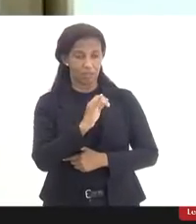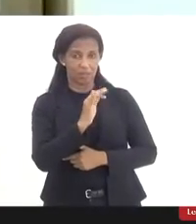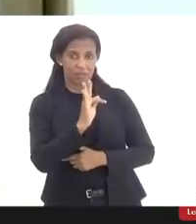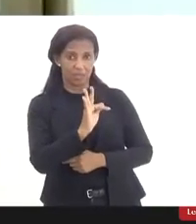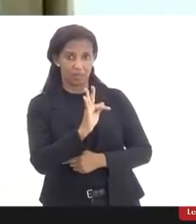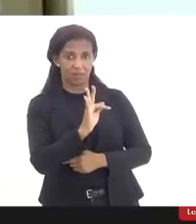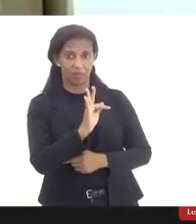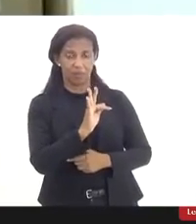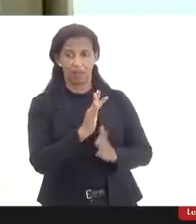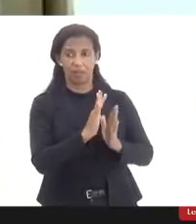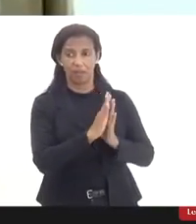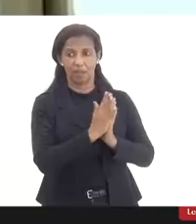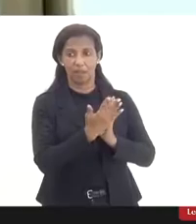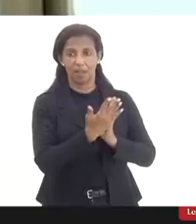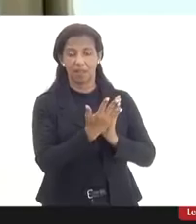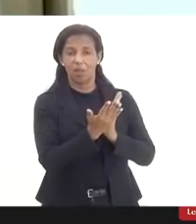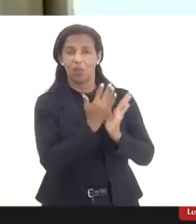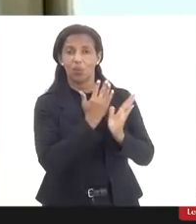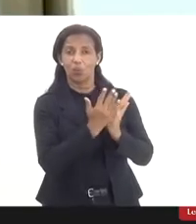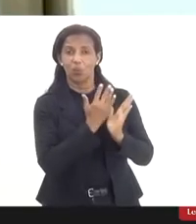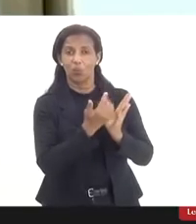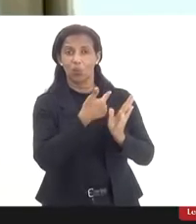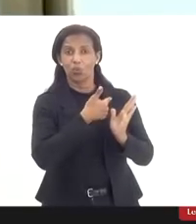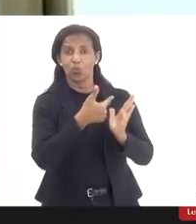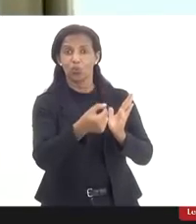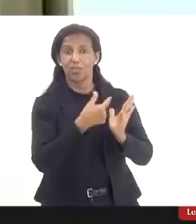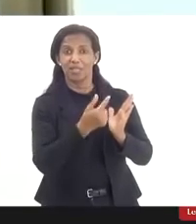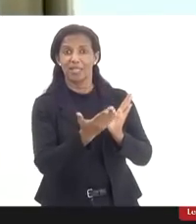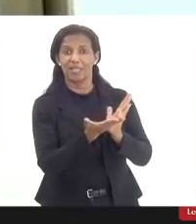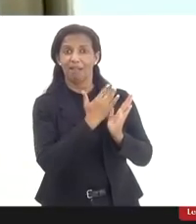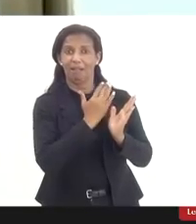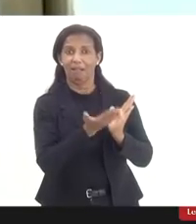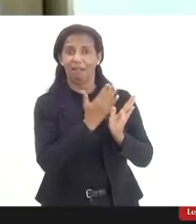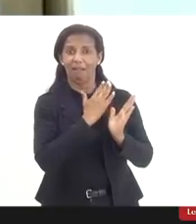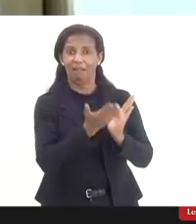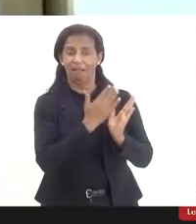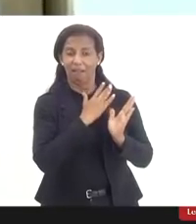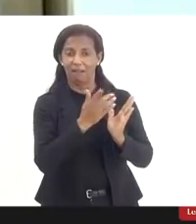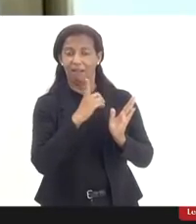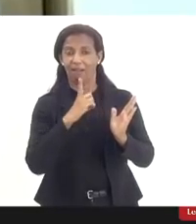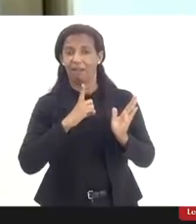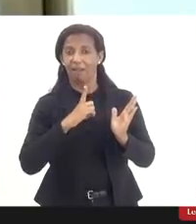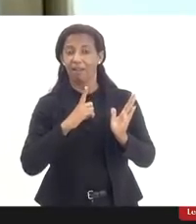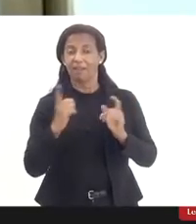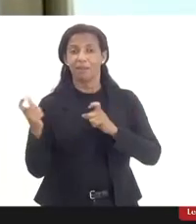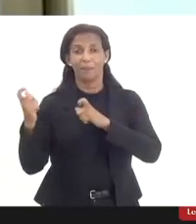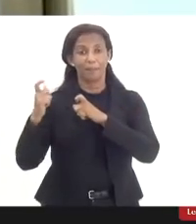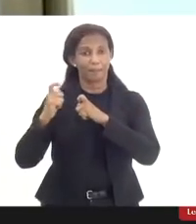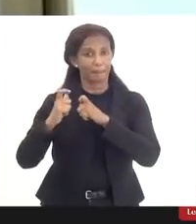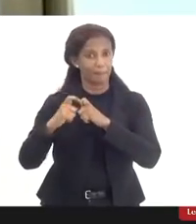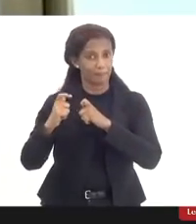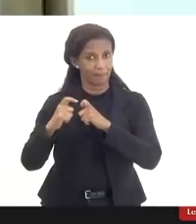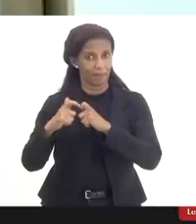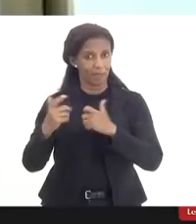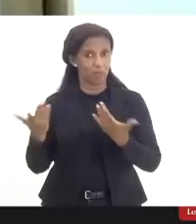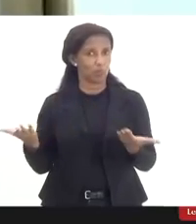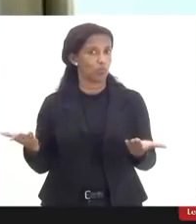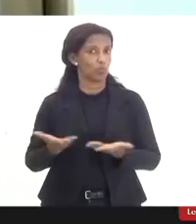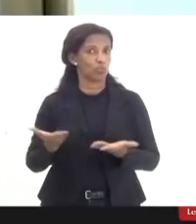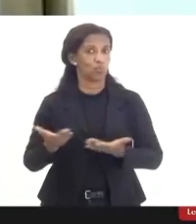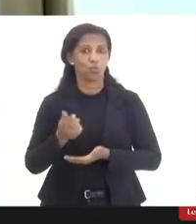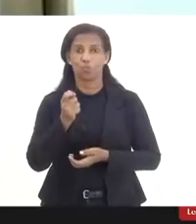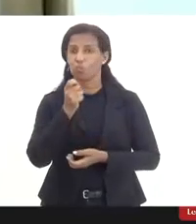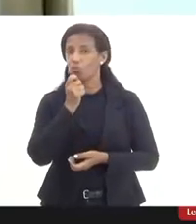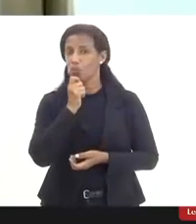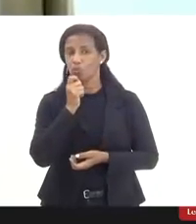de 200 páginas que tem os médicos atualmente eles não